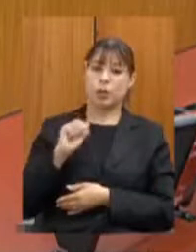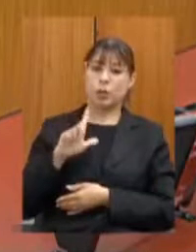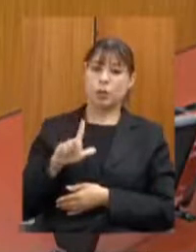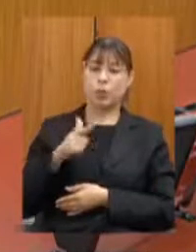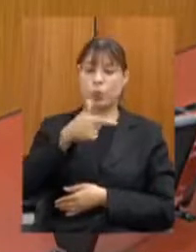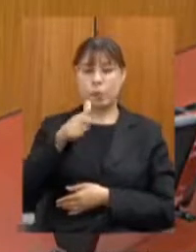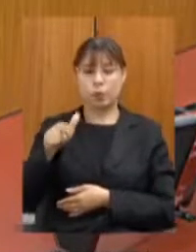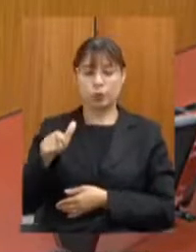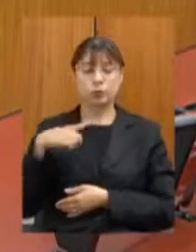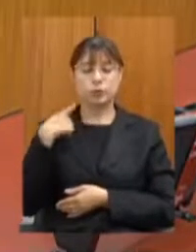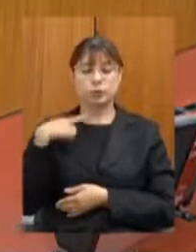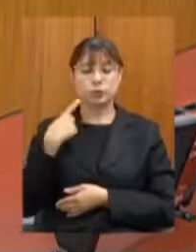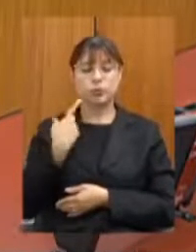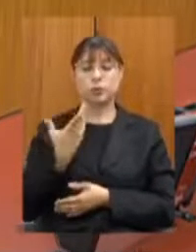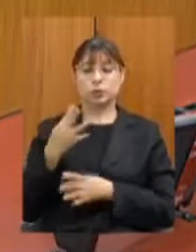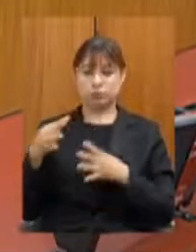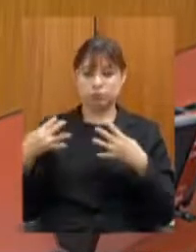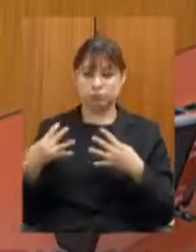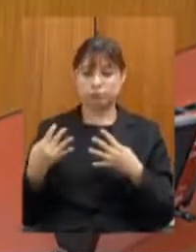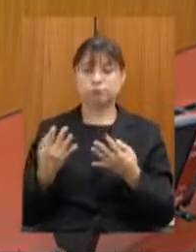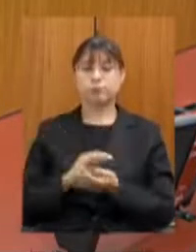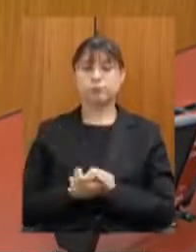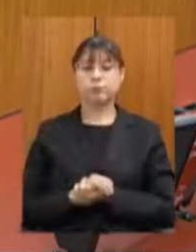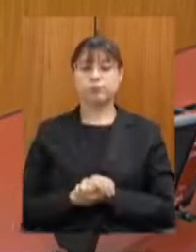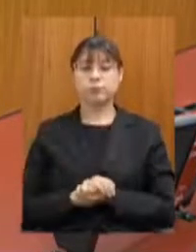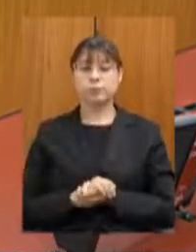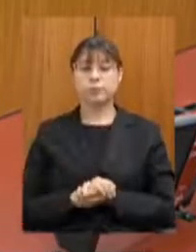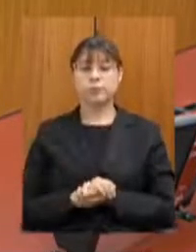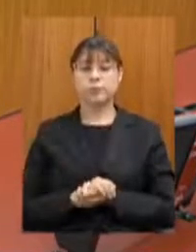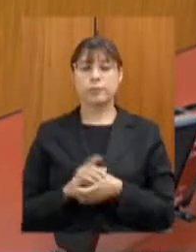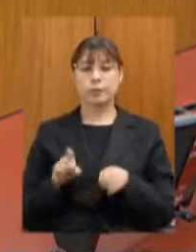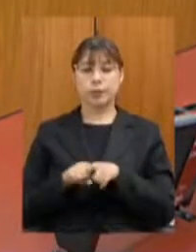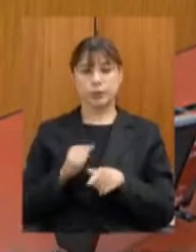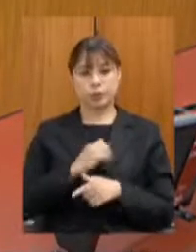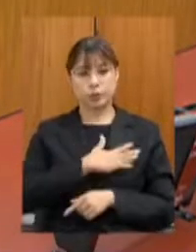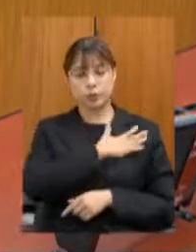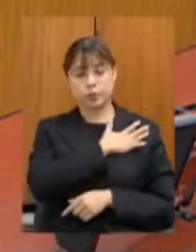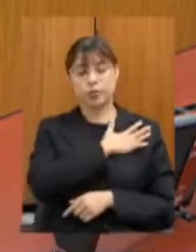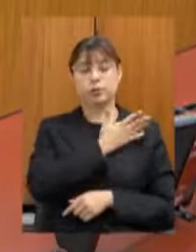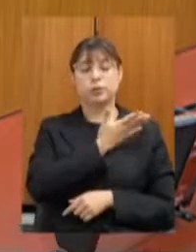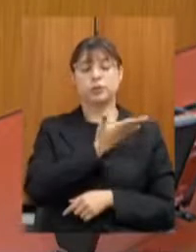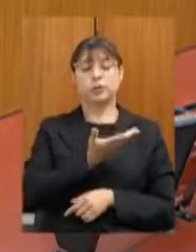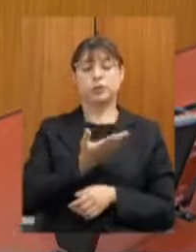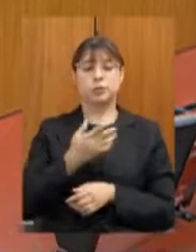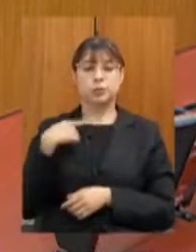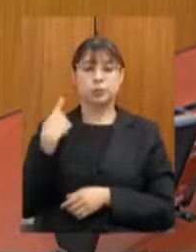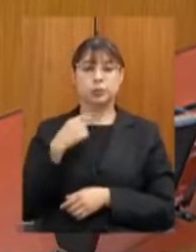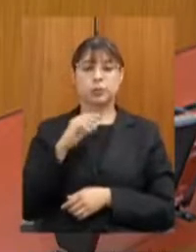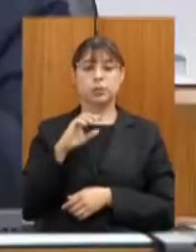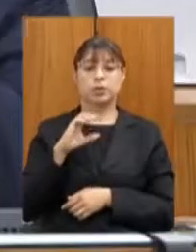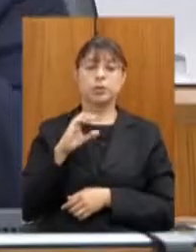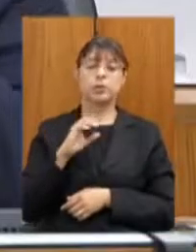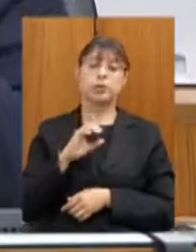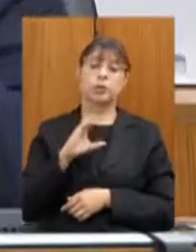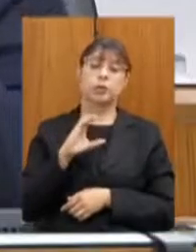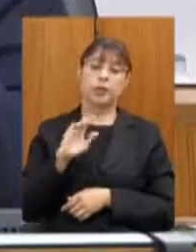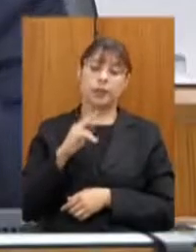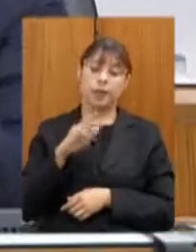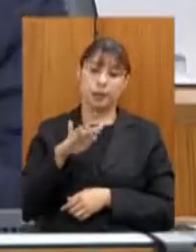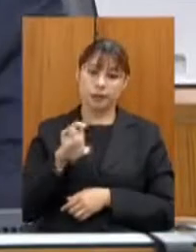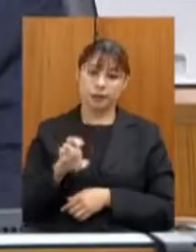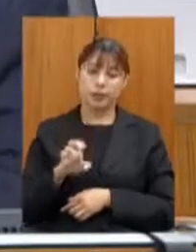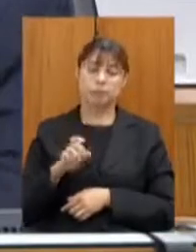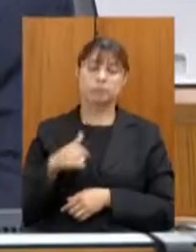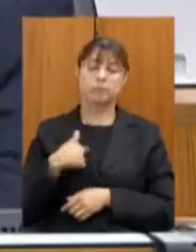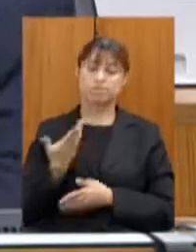deputados que nos ouvem aqui ao nosso coronel deputado coronel Henrique que está aqui também conosco queria dizer que